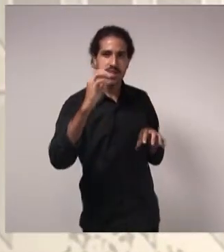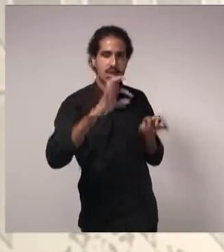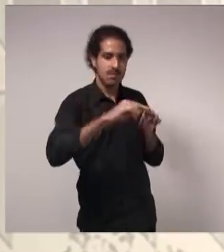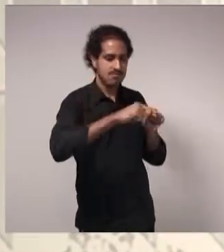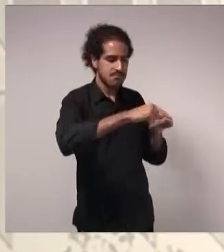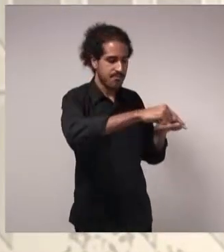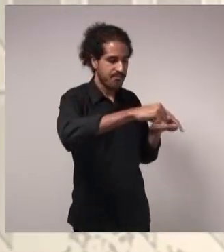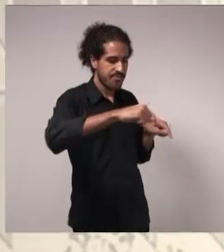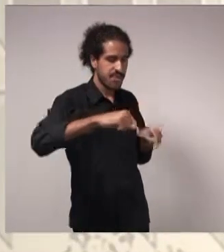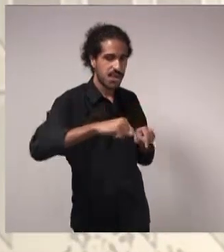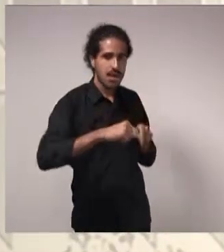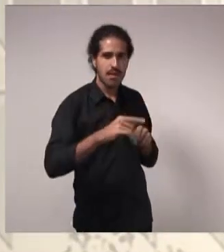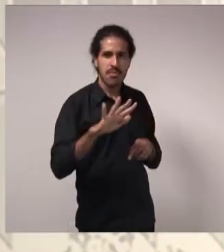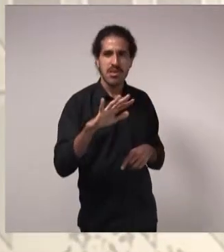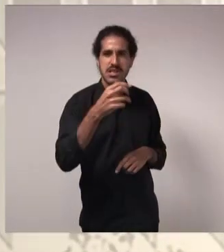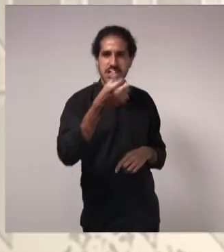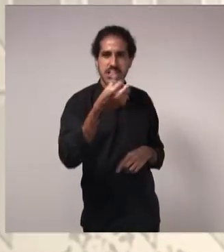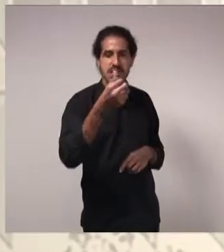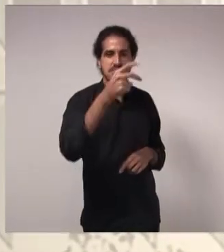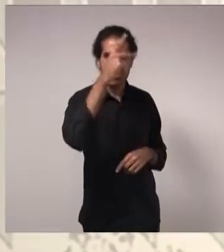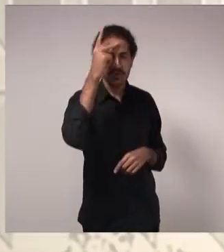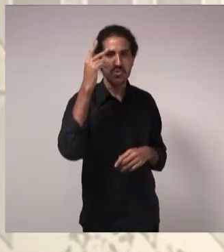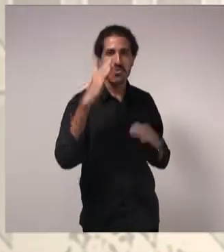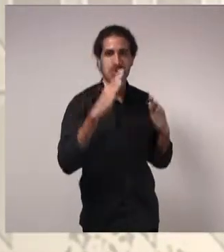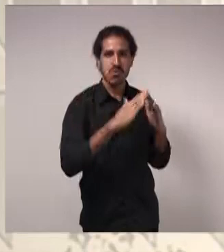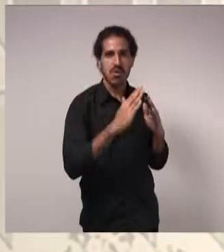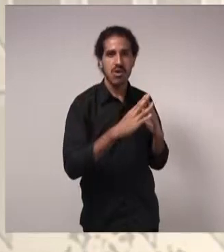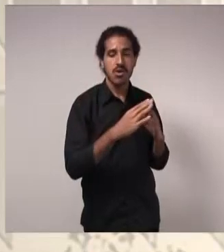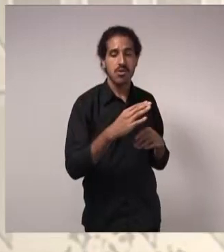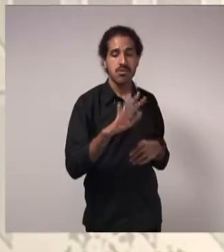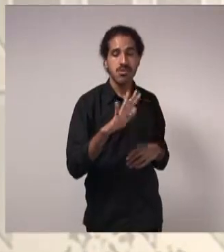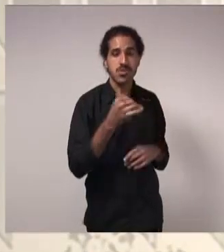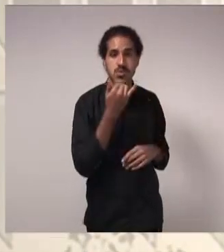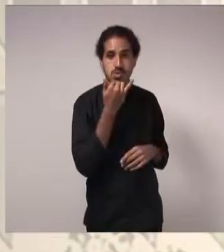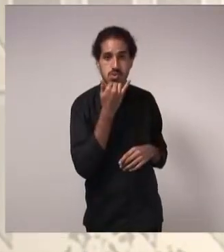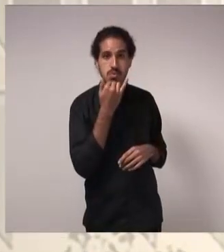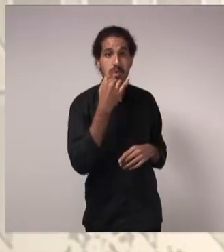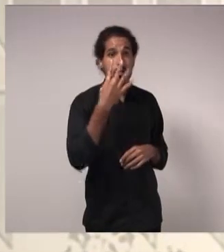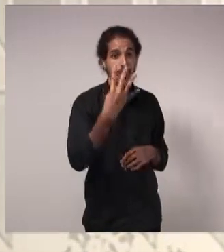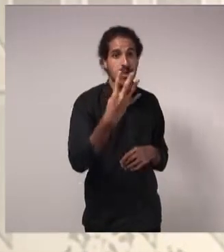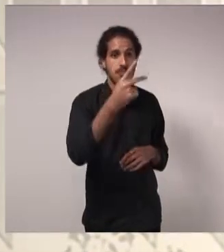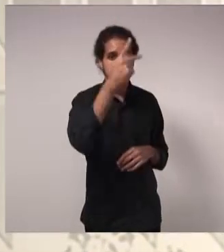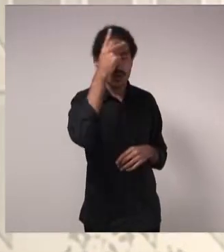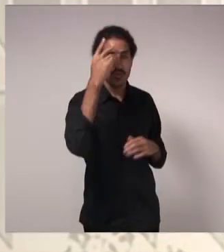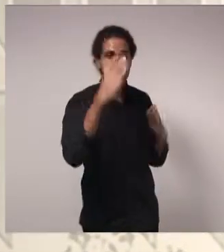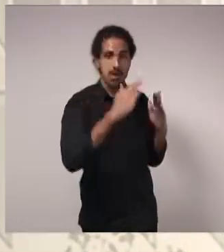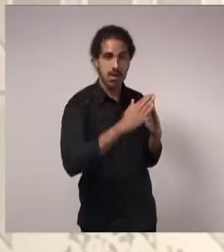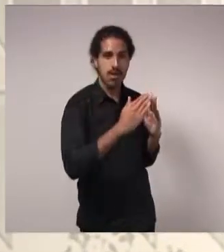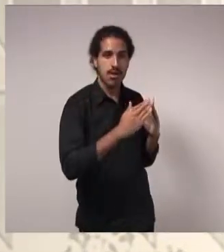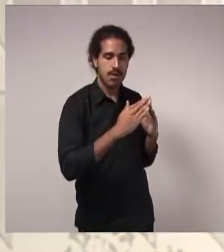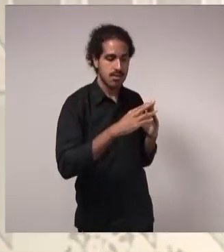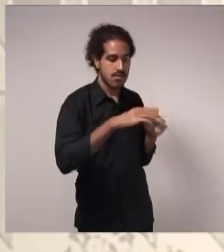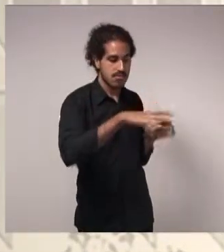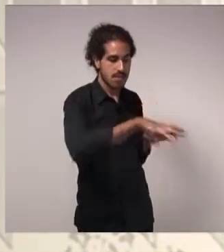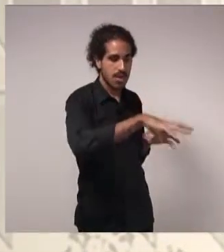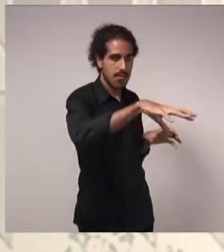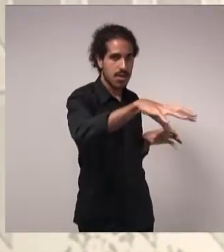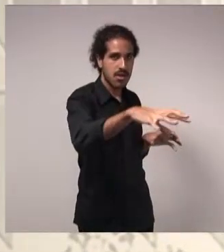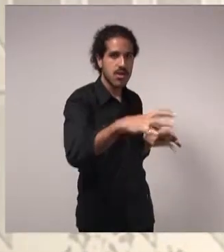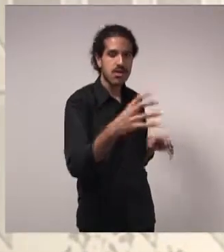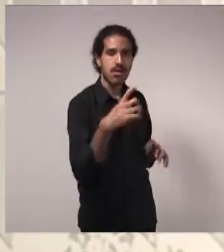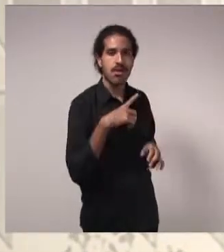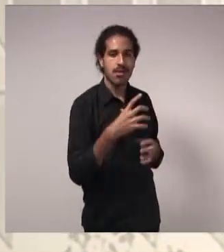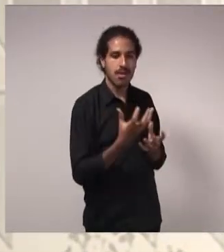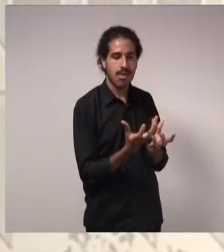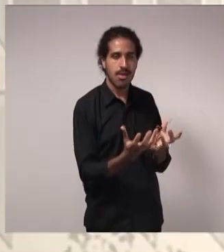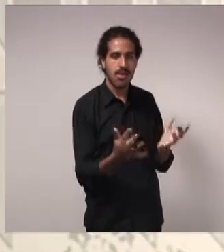pessoas morando, perdão, quatro pessoas morando mais ou menos, com jardim extenso de aproximadamente